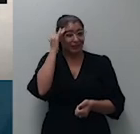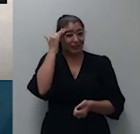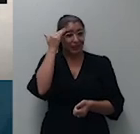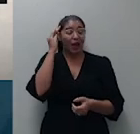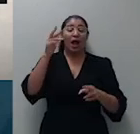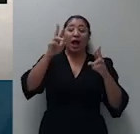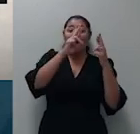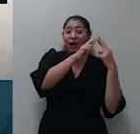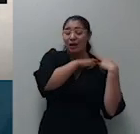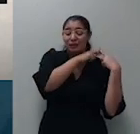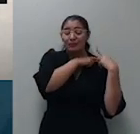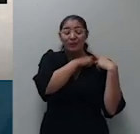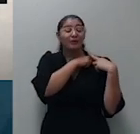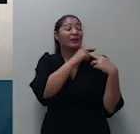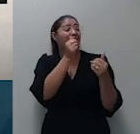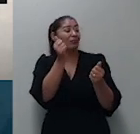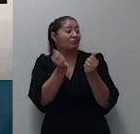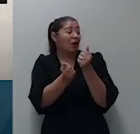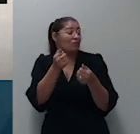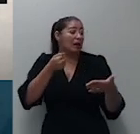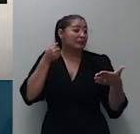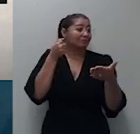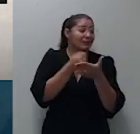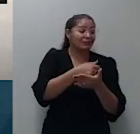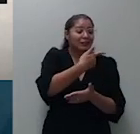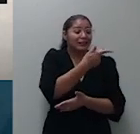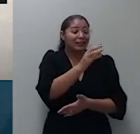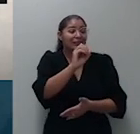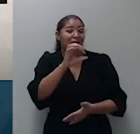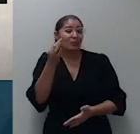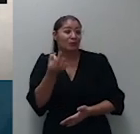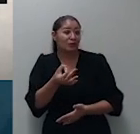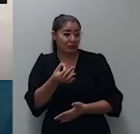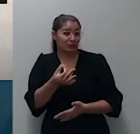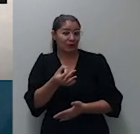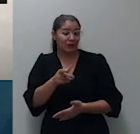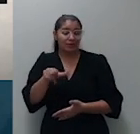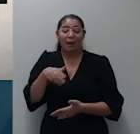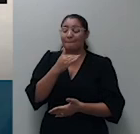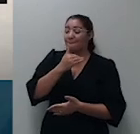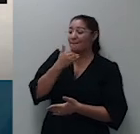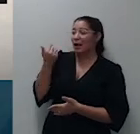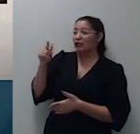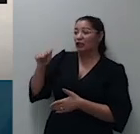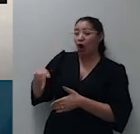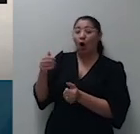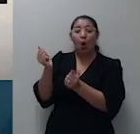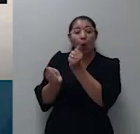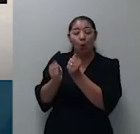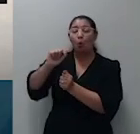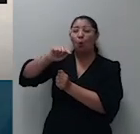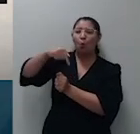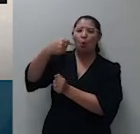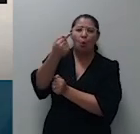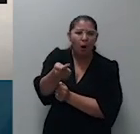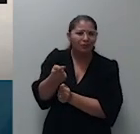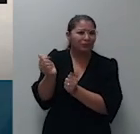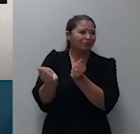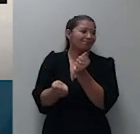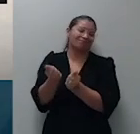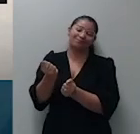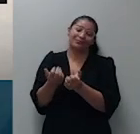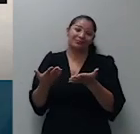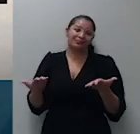foram setenta por cento do falecido e trinta por cento do condutor do outro veículo hora gravada eu faço a